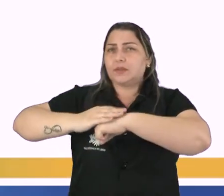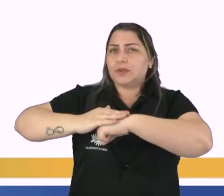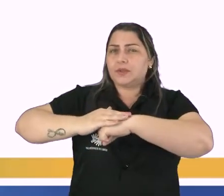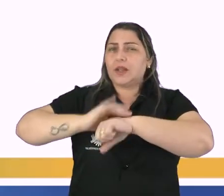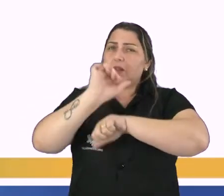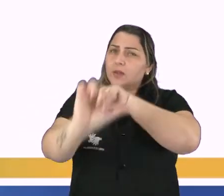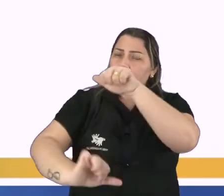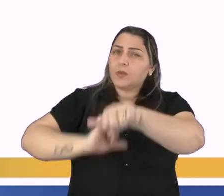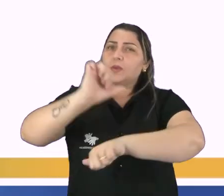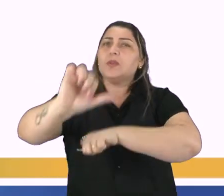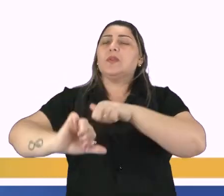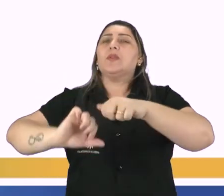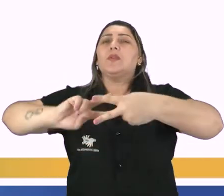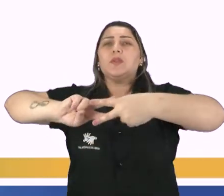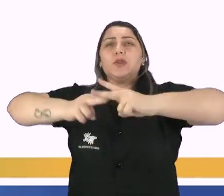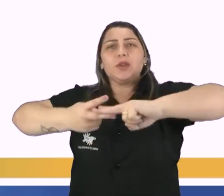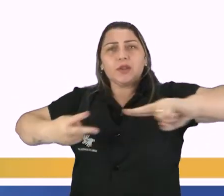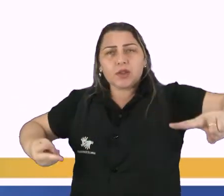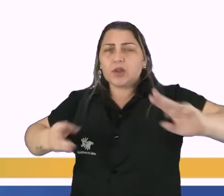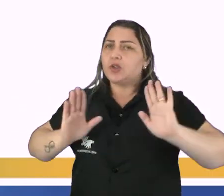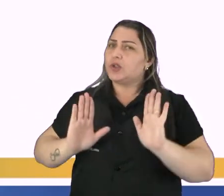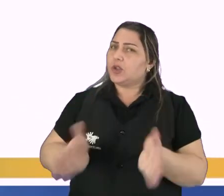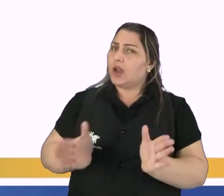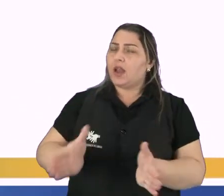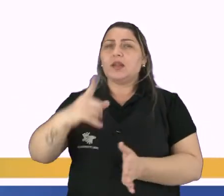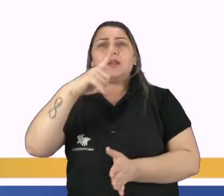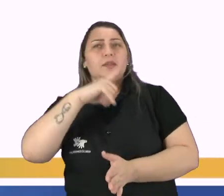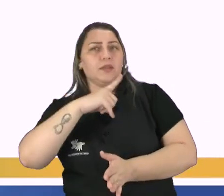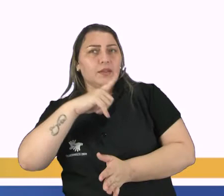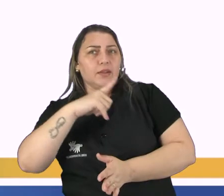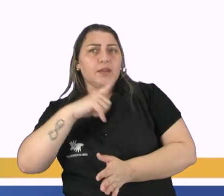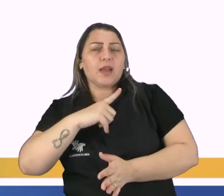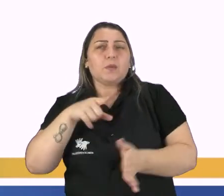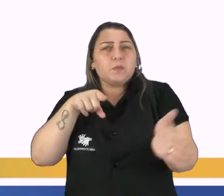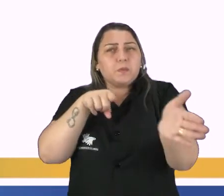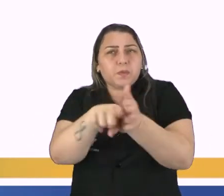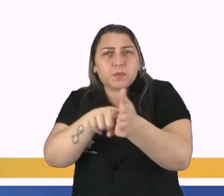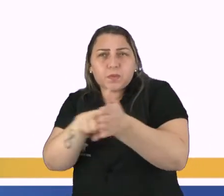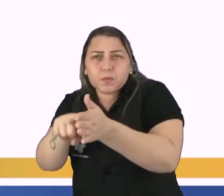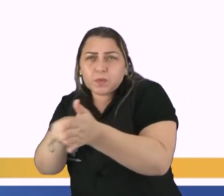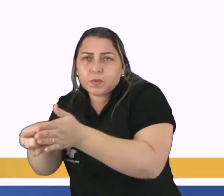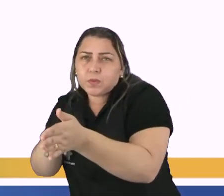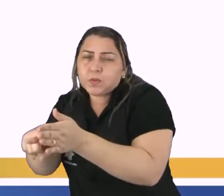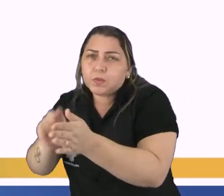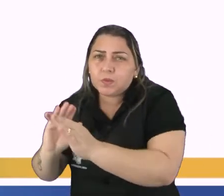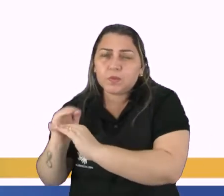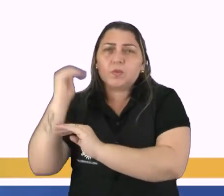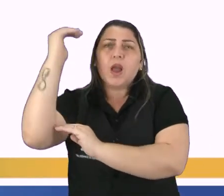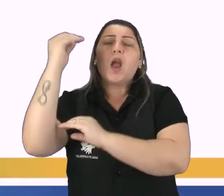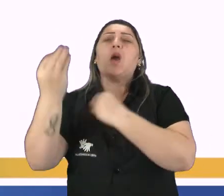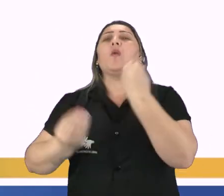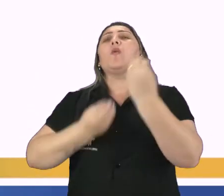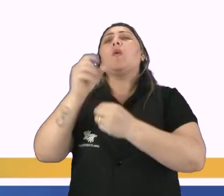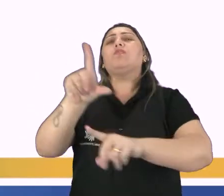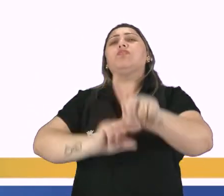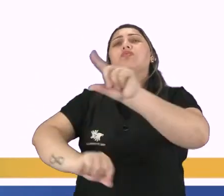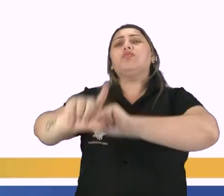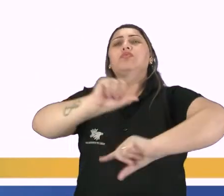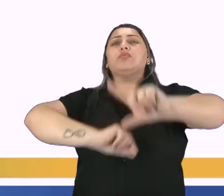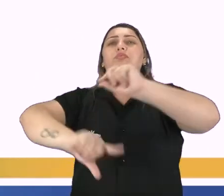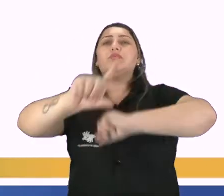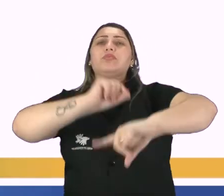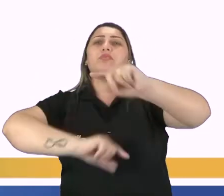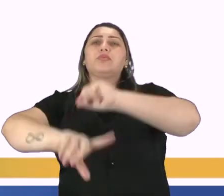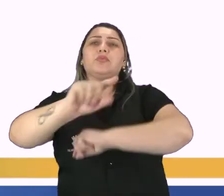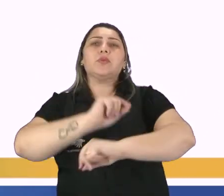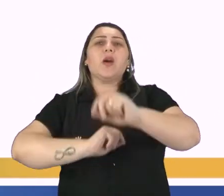transformações genéticas, inclusive já existem muitas pesquisas avançadas, de como selecionar o